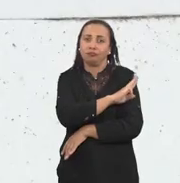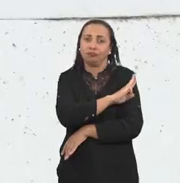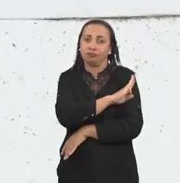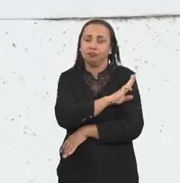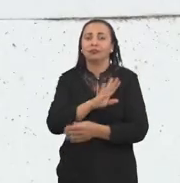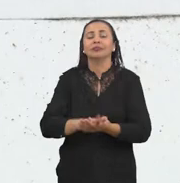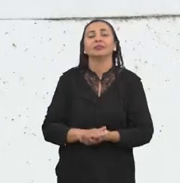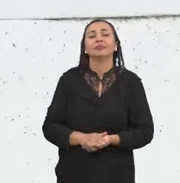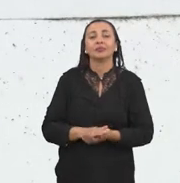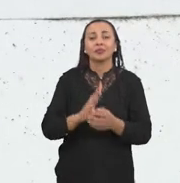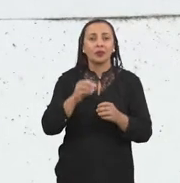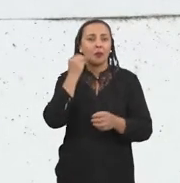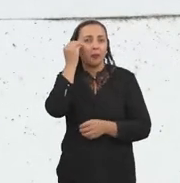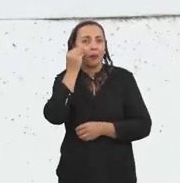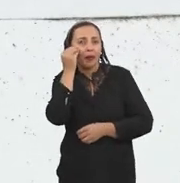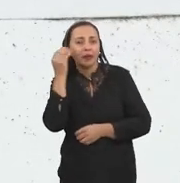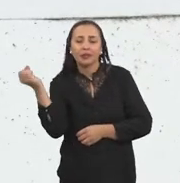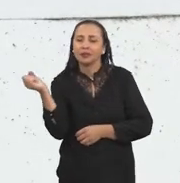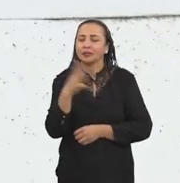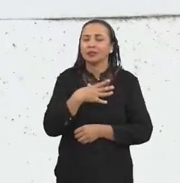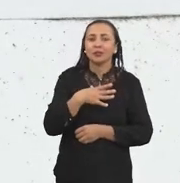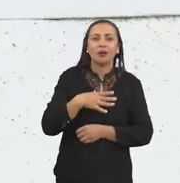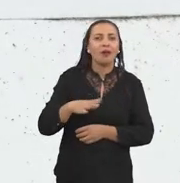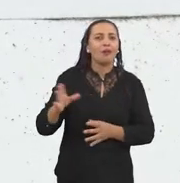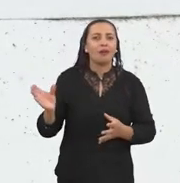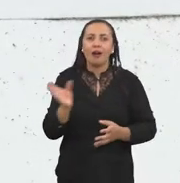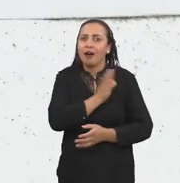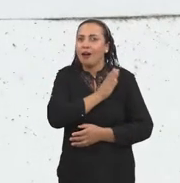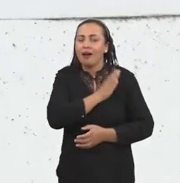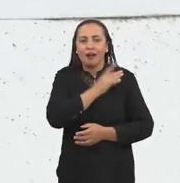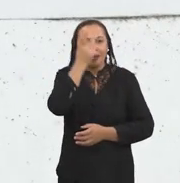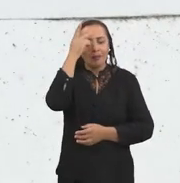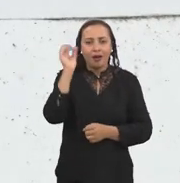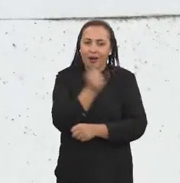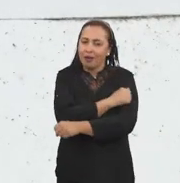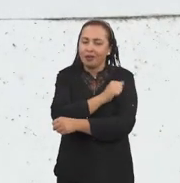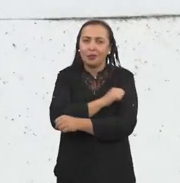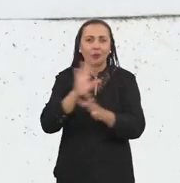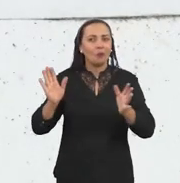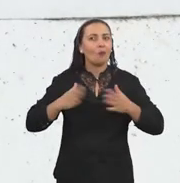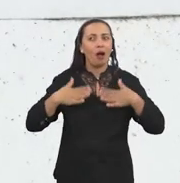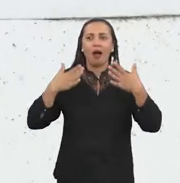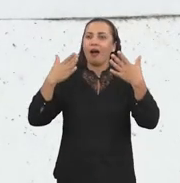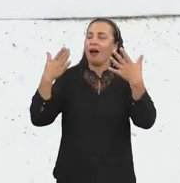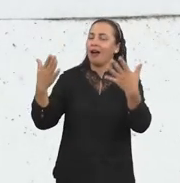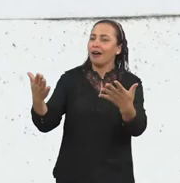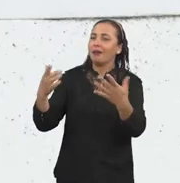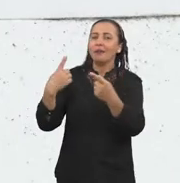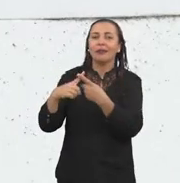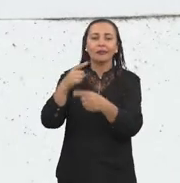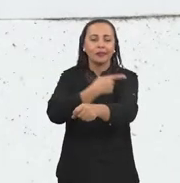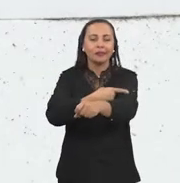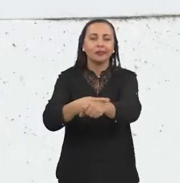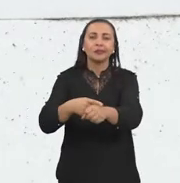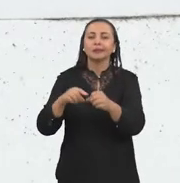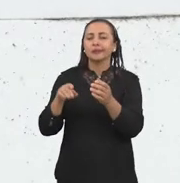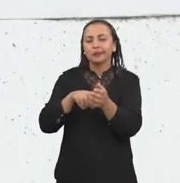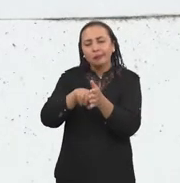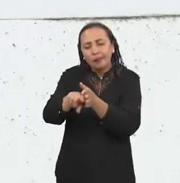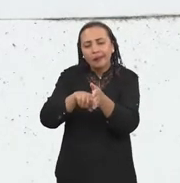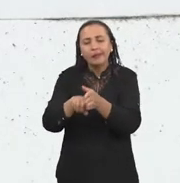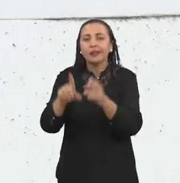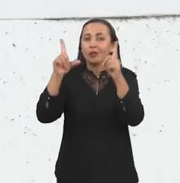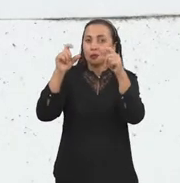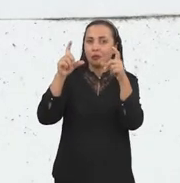Foi uma experiência nova e enriquecedora para eles, porque eles estão acostumados a pesquisar